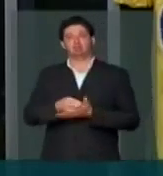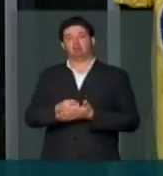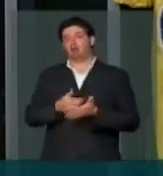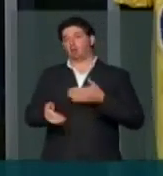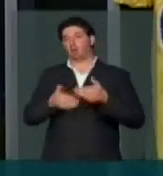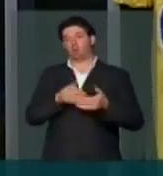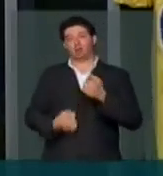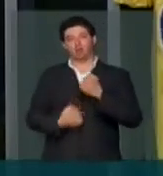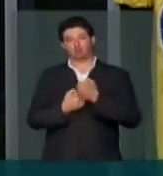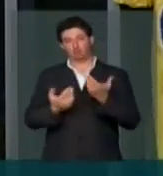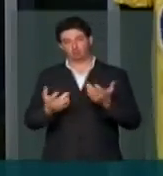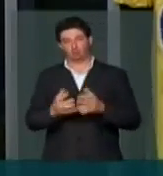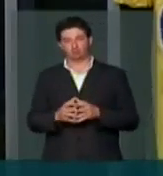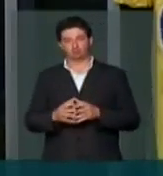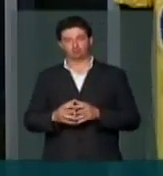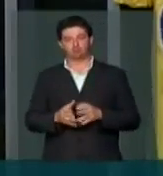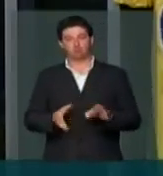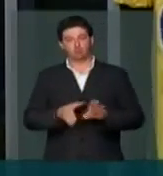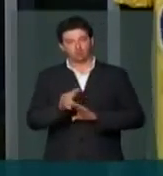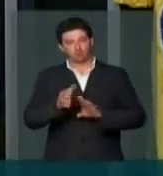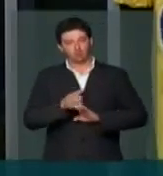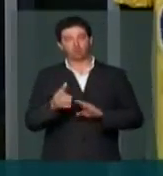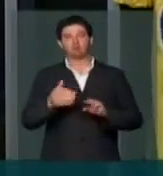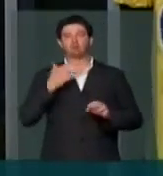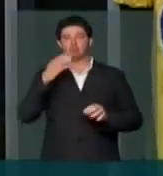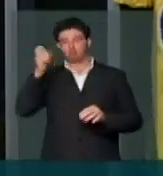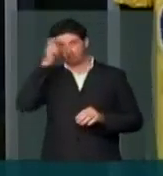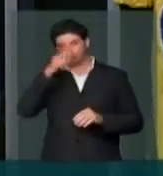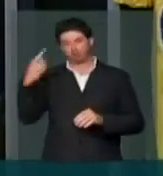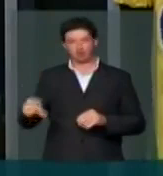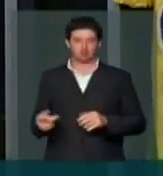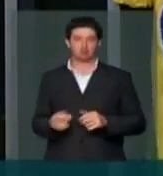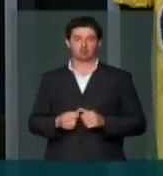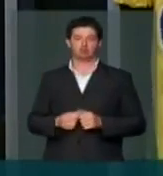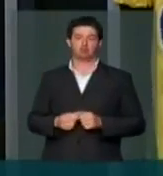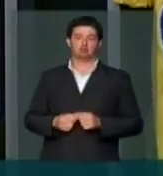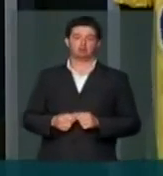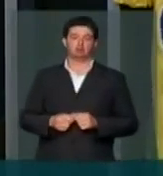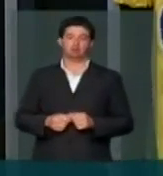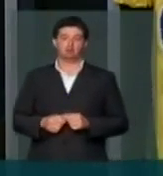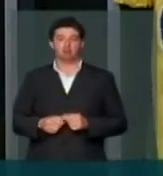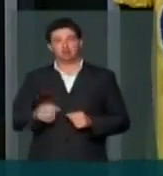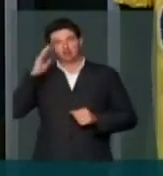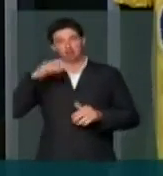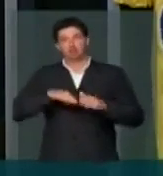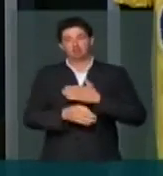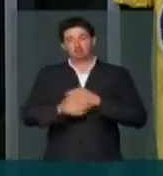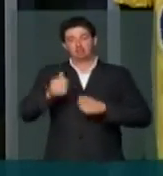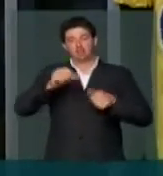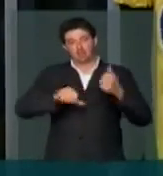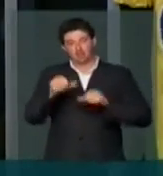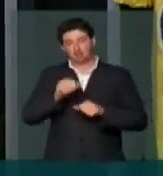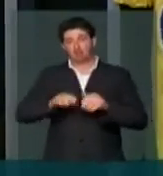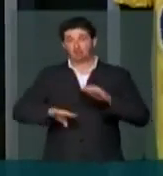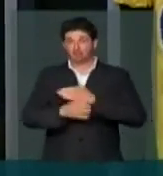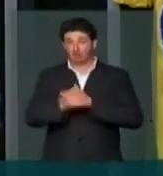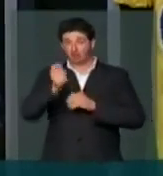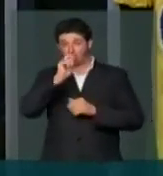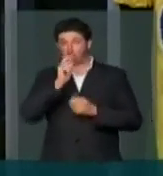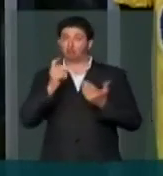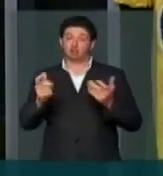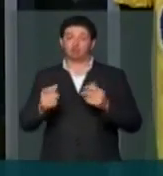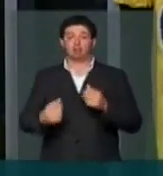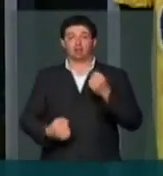qualquer tipo de encaminhamento para as suas dificuldades, sobretudo das suas dependências químicas, do vício da droga, e que